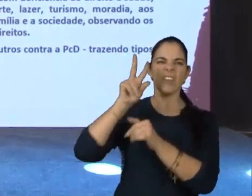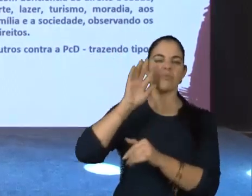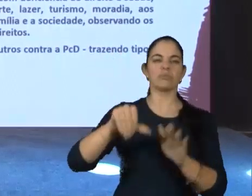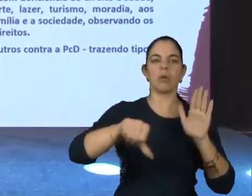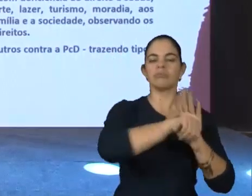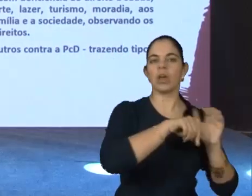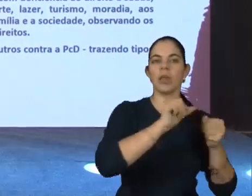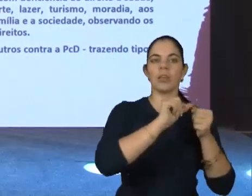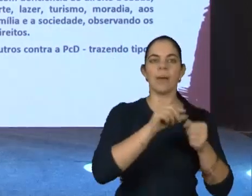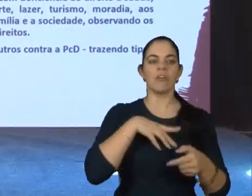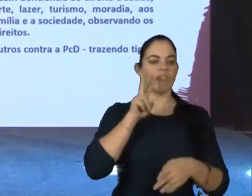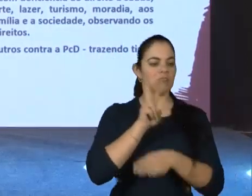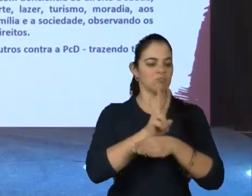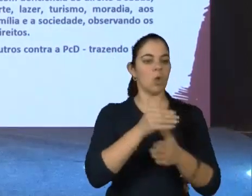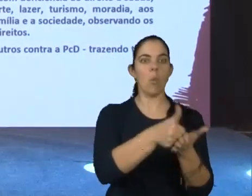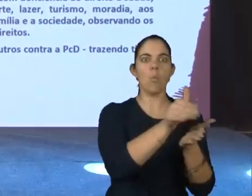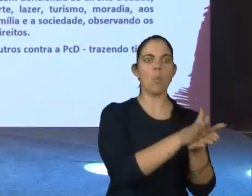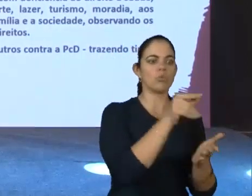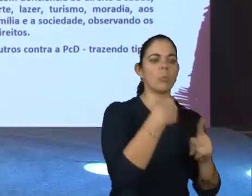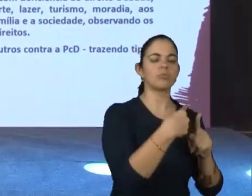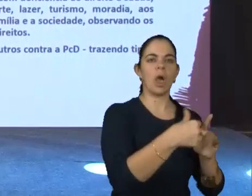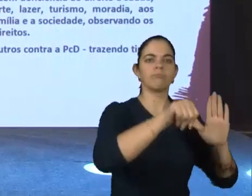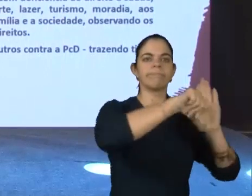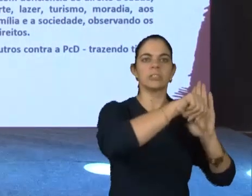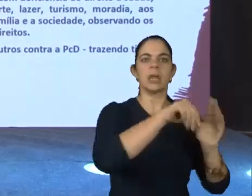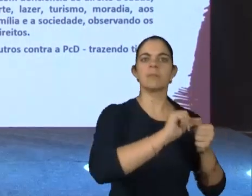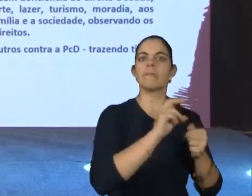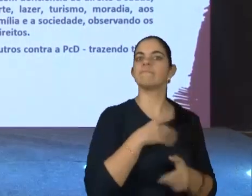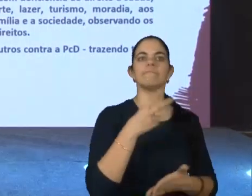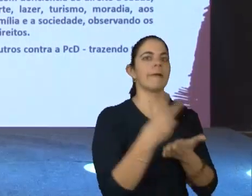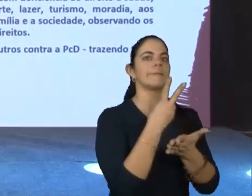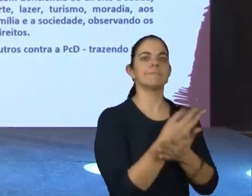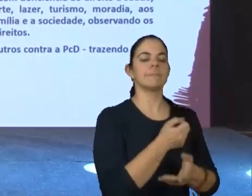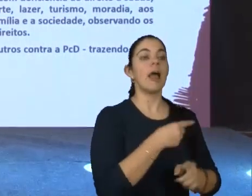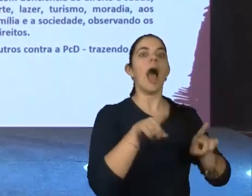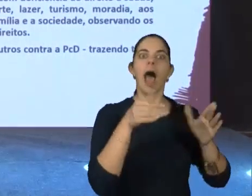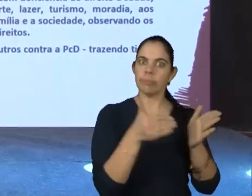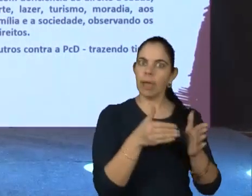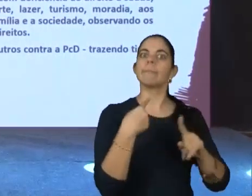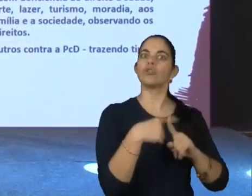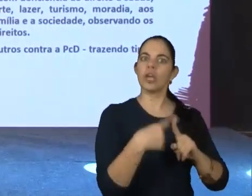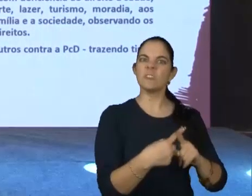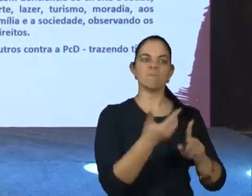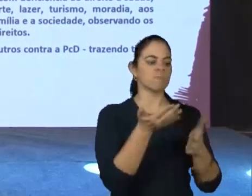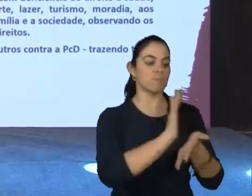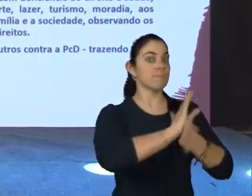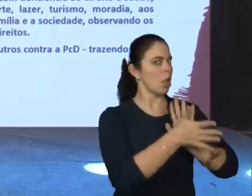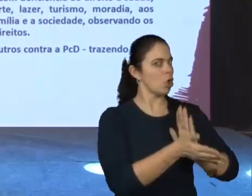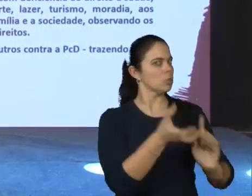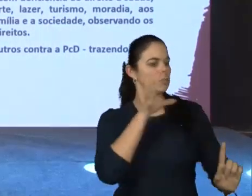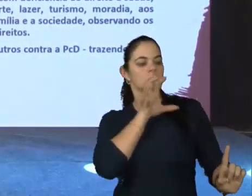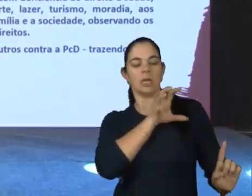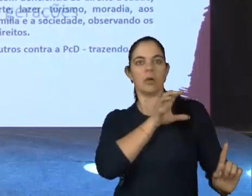e punir pessoas que cometem crimes por discriminação em razão da deficiência. Embora ela não seja um